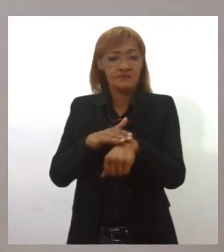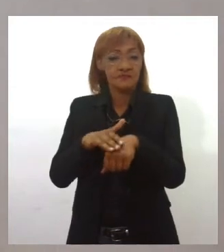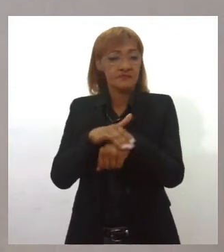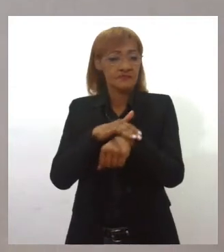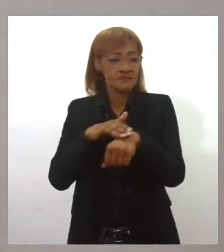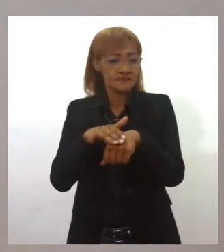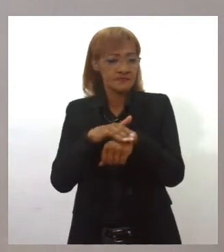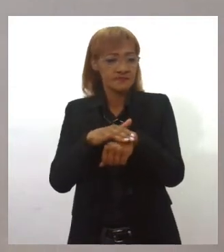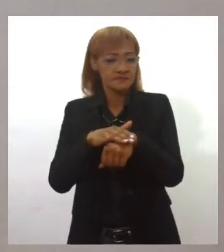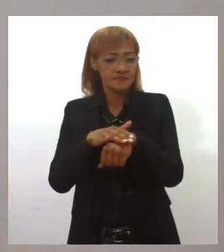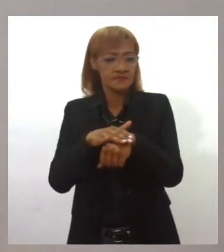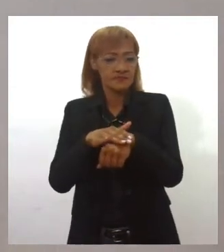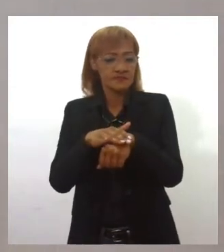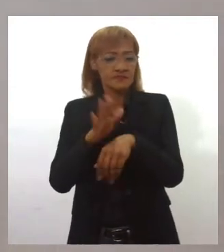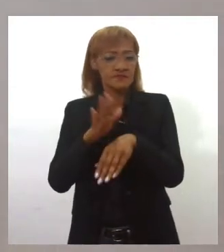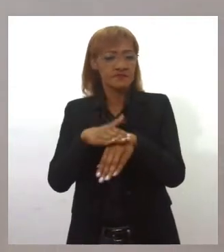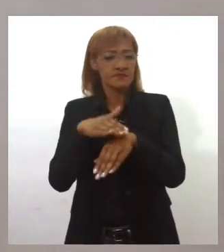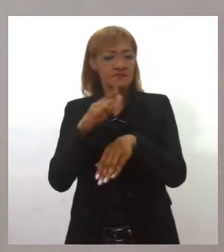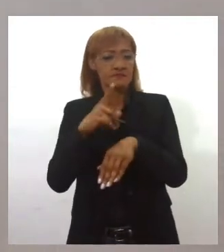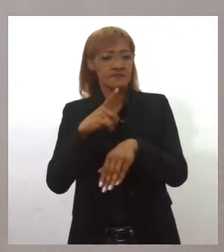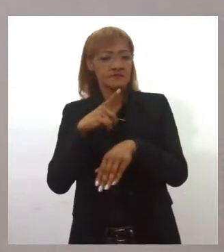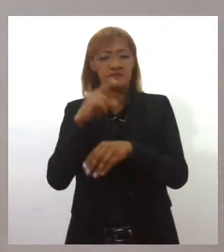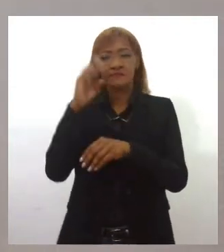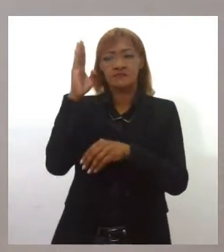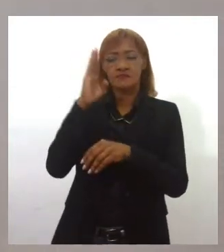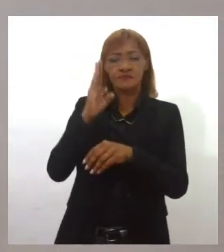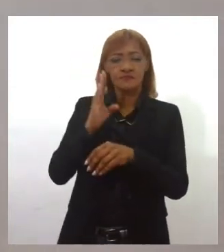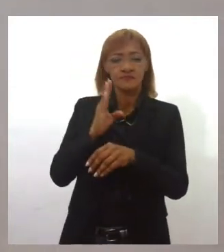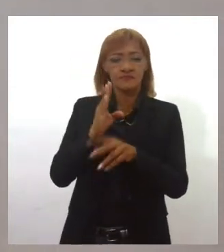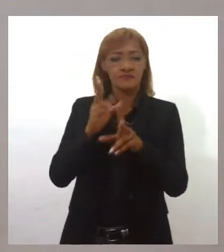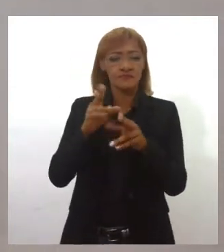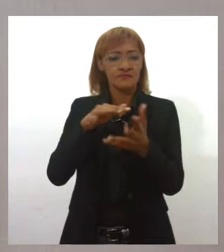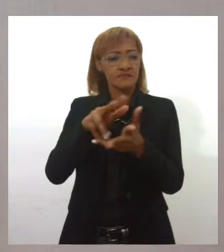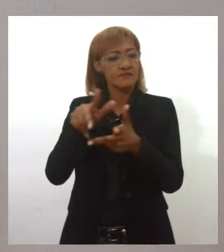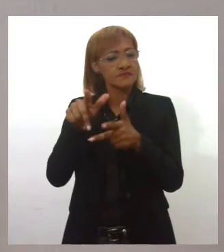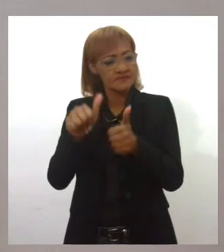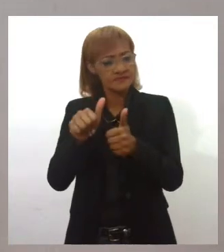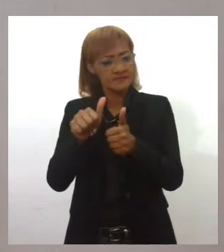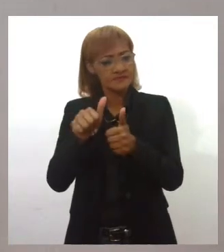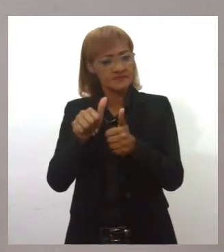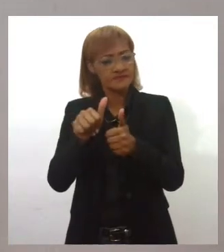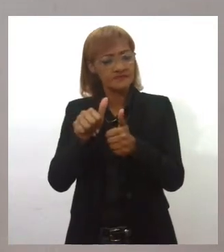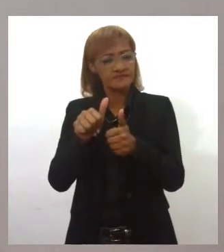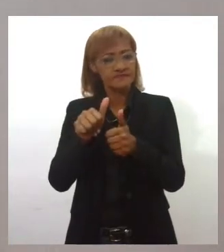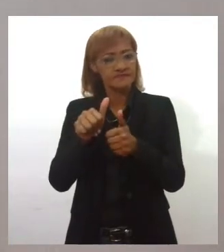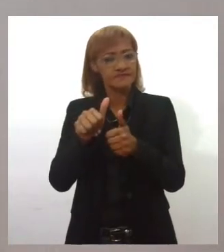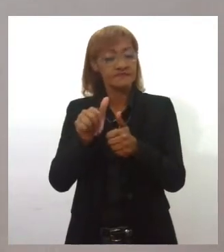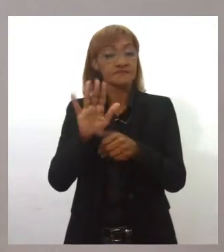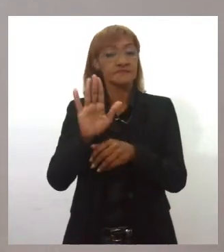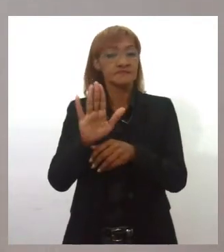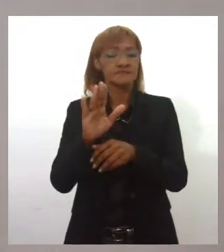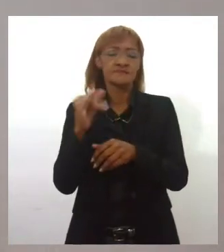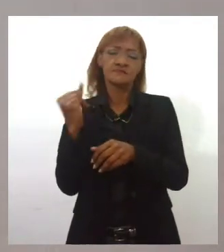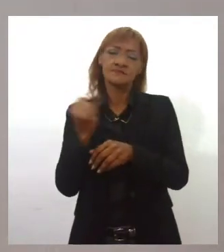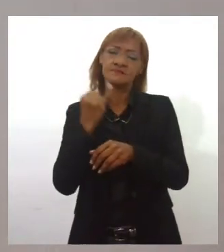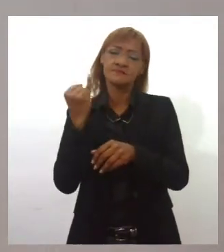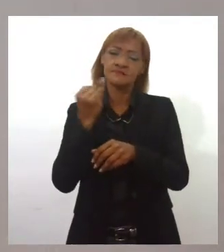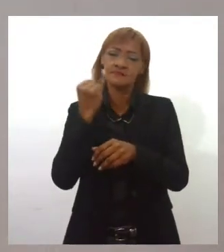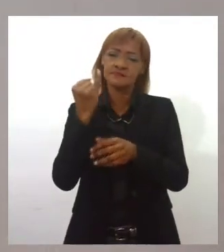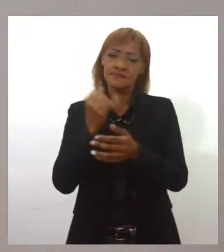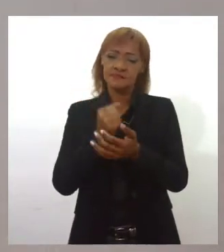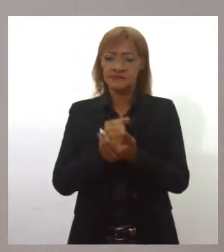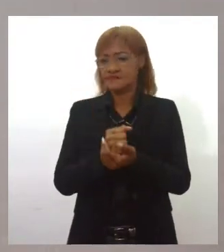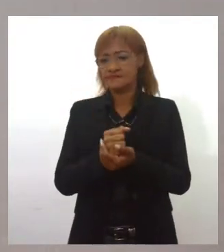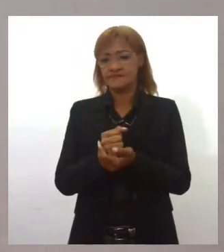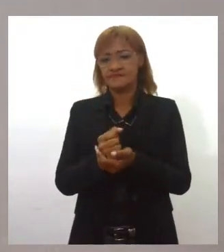câncer mais comum, tanto no Brasil como no mundo todo? E tem um fato muito importante. A maioria dos